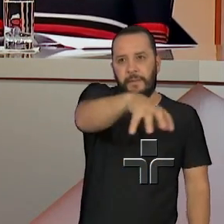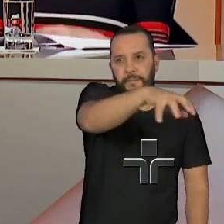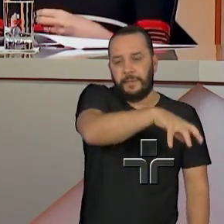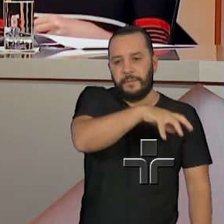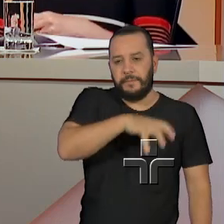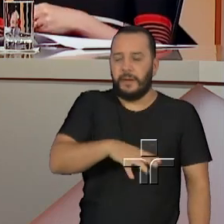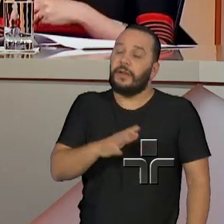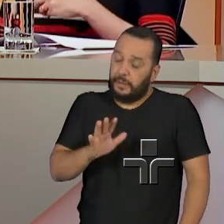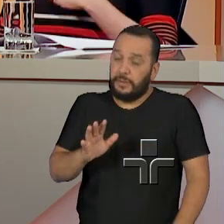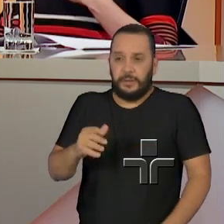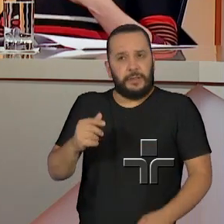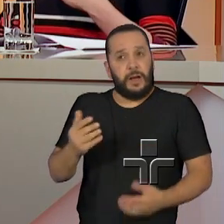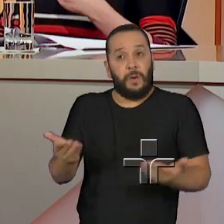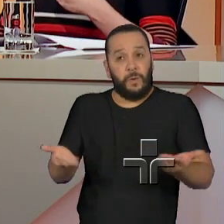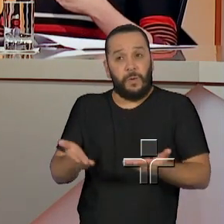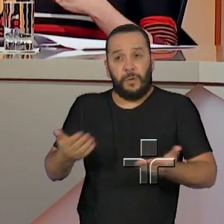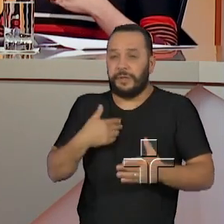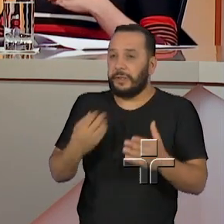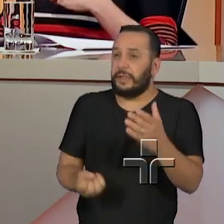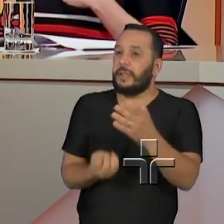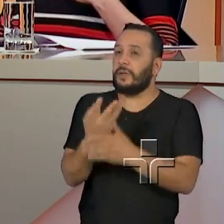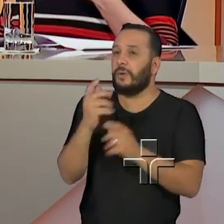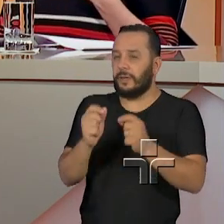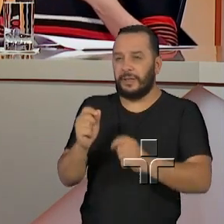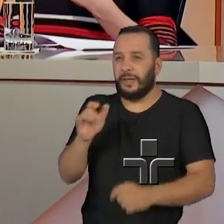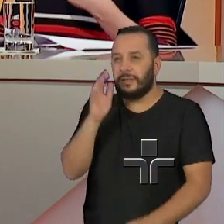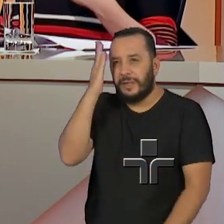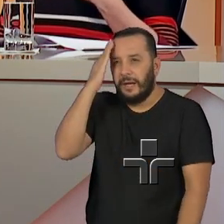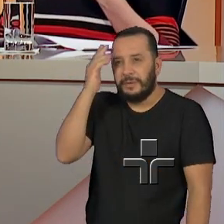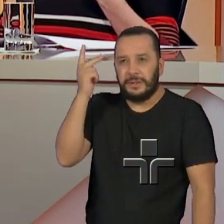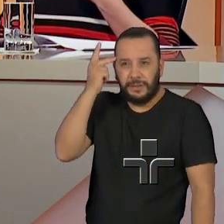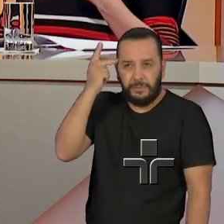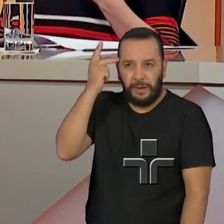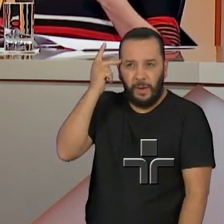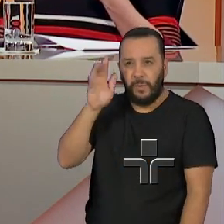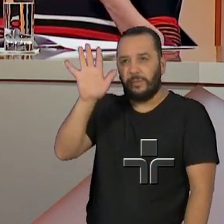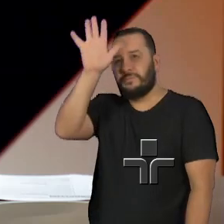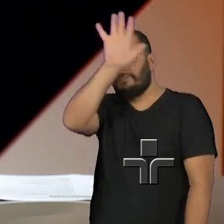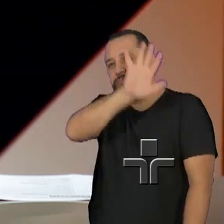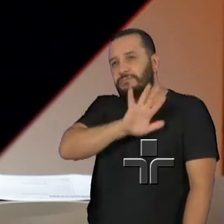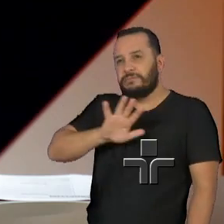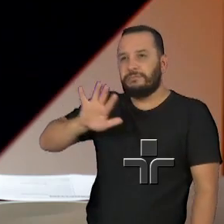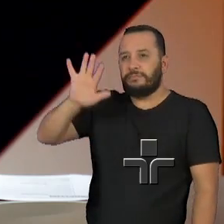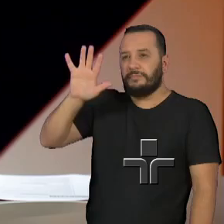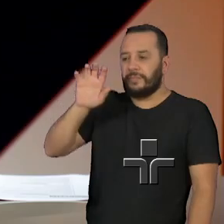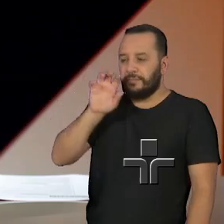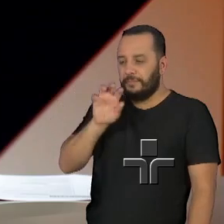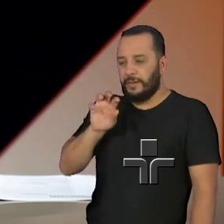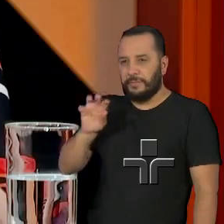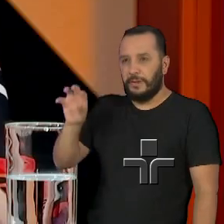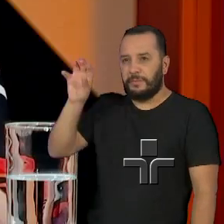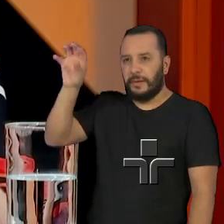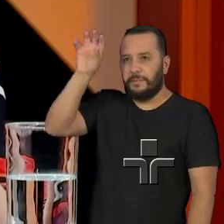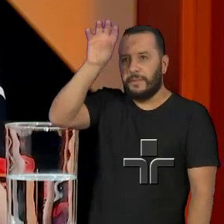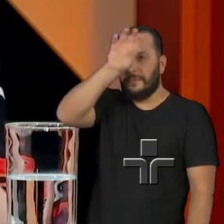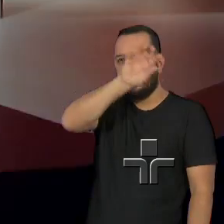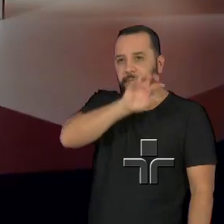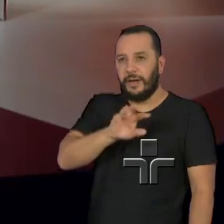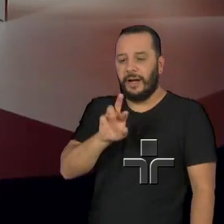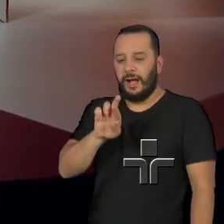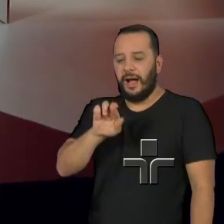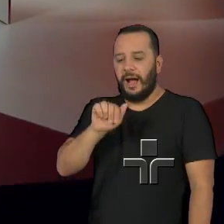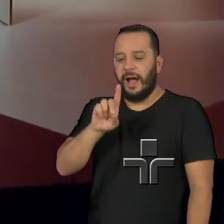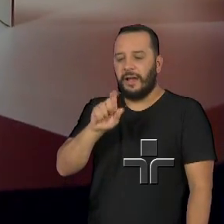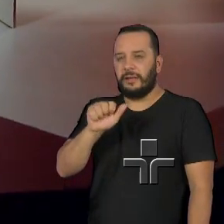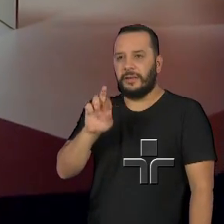desenvolver uma ferramenta que pudesse mapear os equipamentos e serviços públicos, é o radar social, identificando